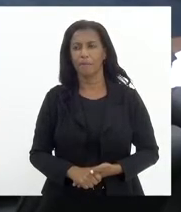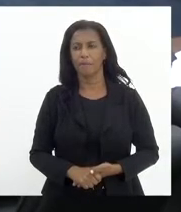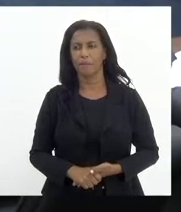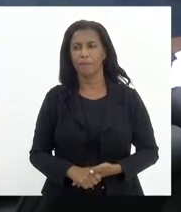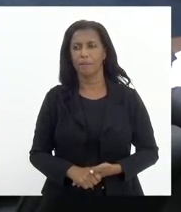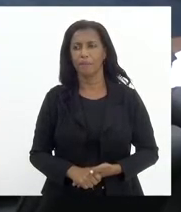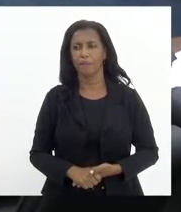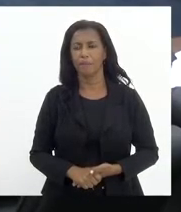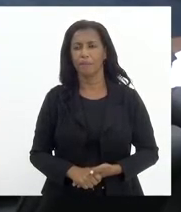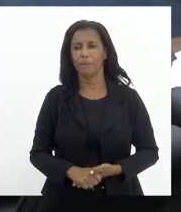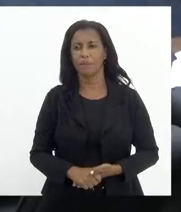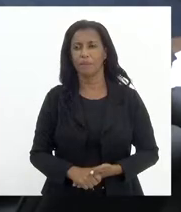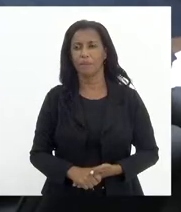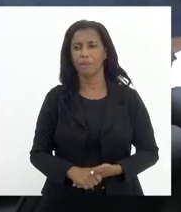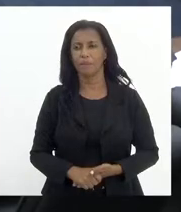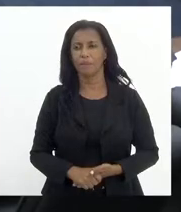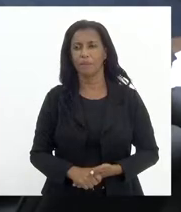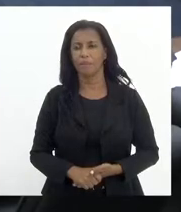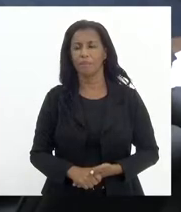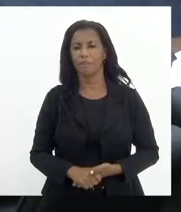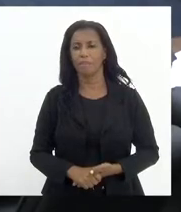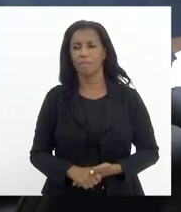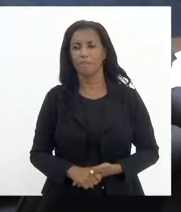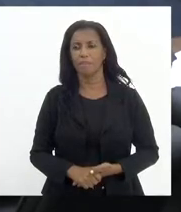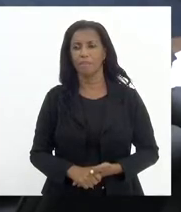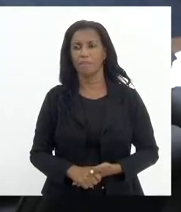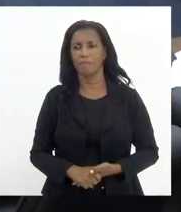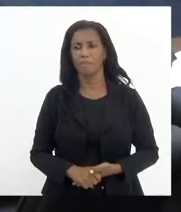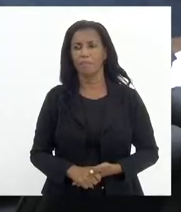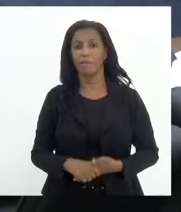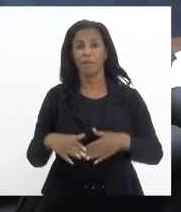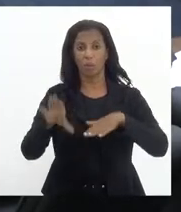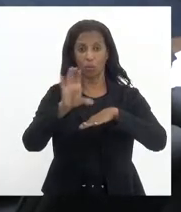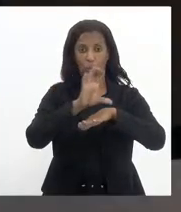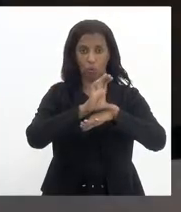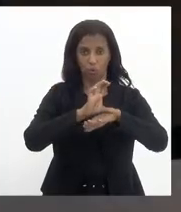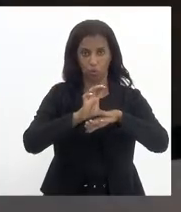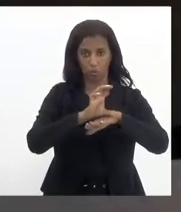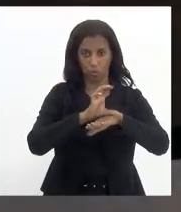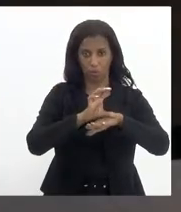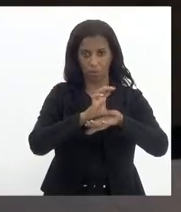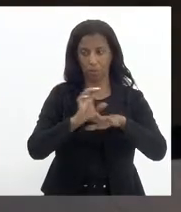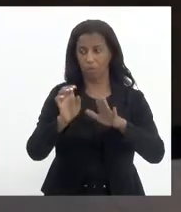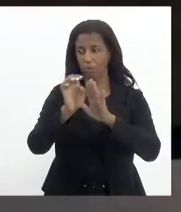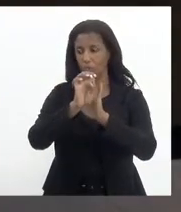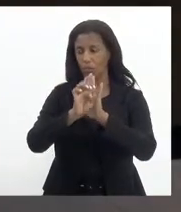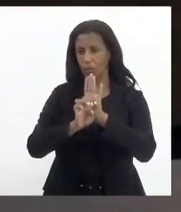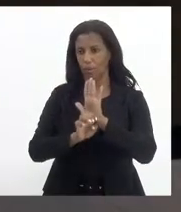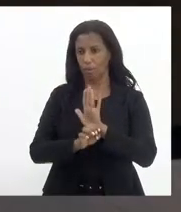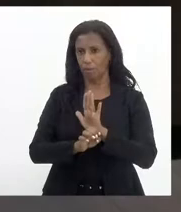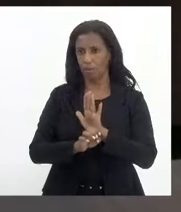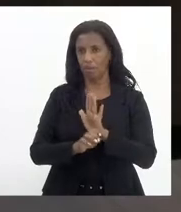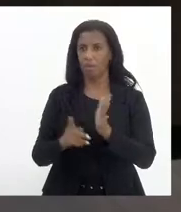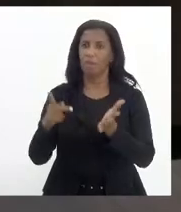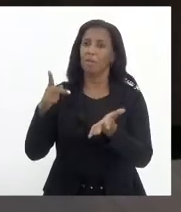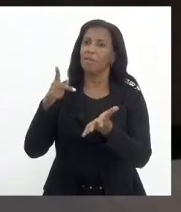Substitivo. Ok, senhor presidente. Então, constitucionalidade com emendas. Porque, na verdade, eu não estou dando constitucionalidade, estou dando